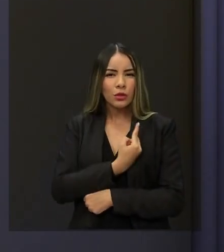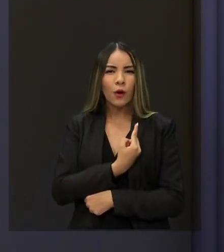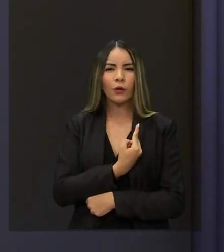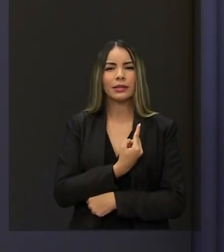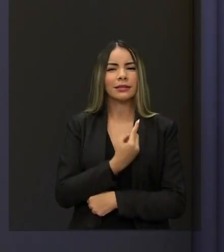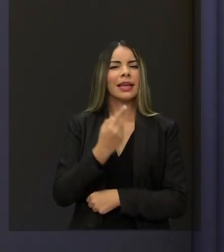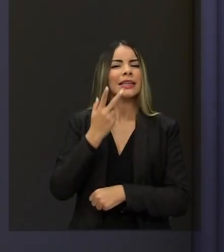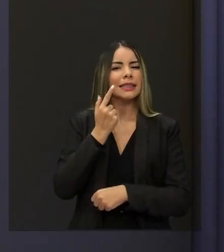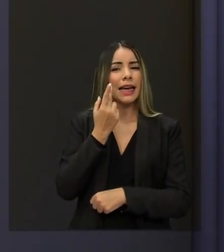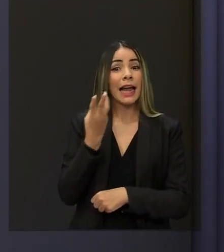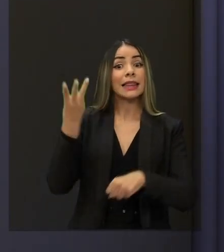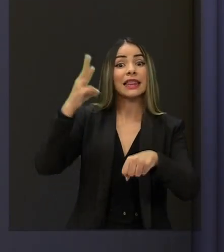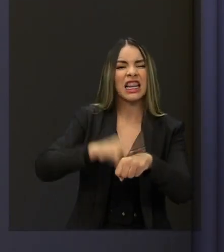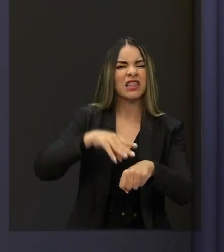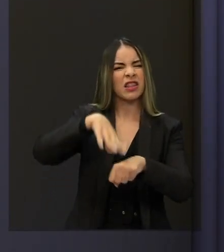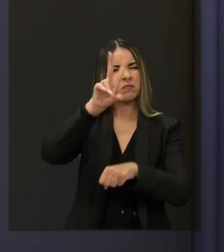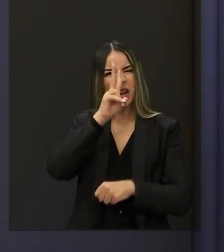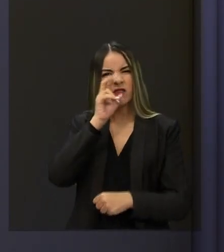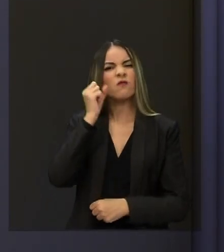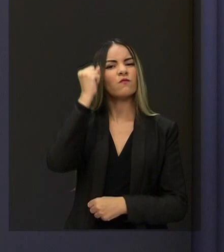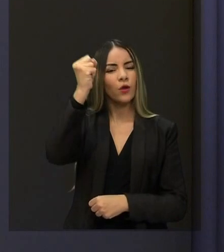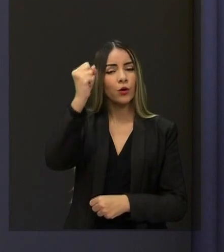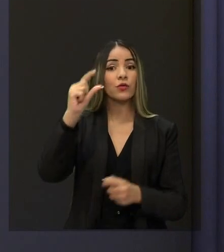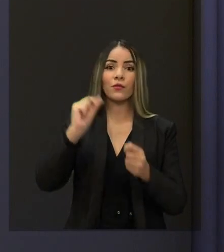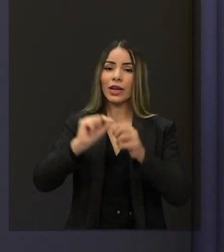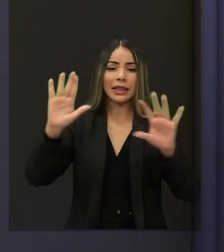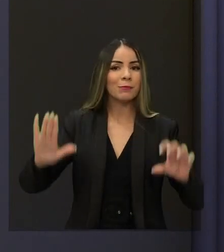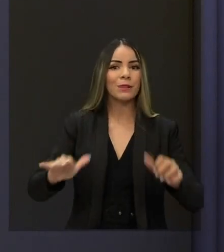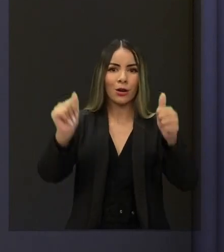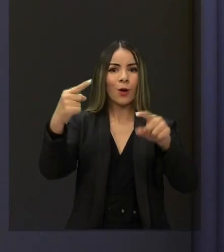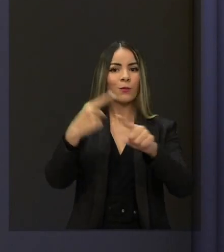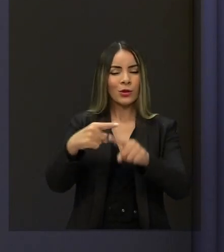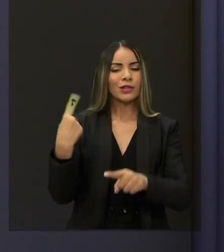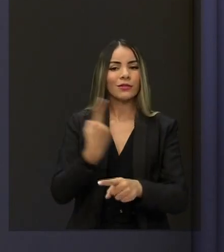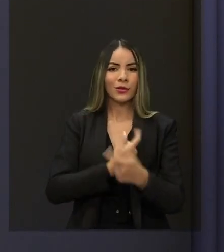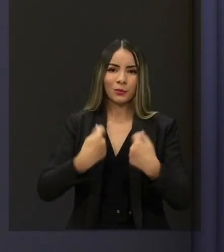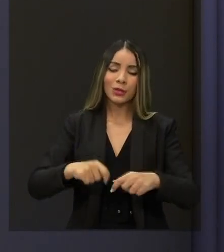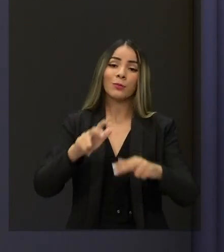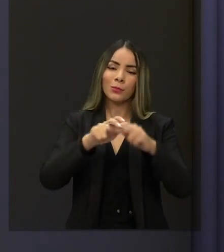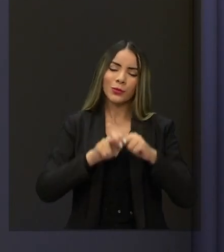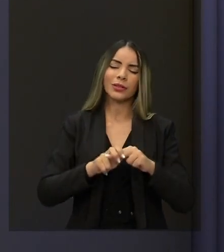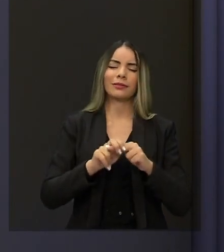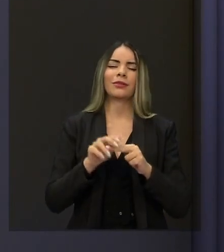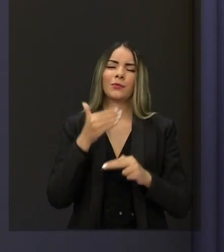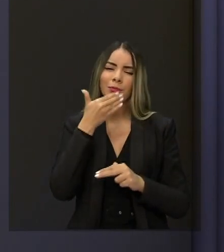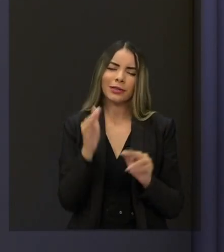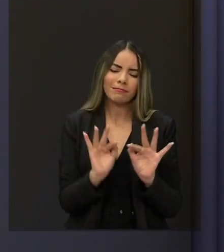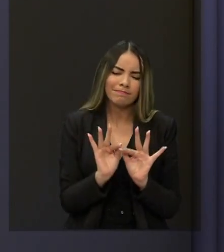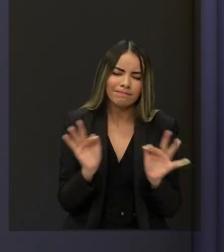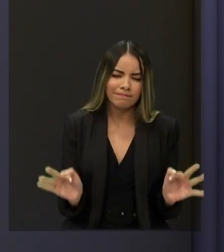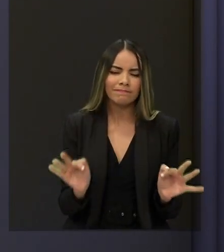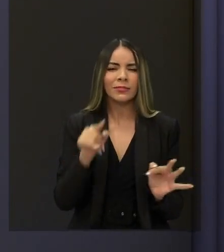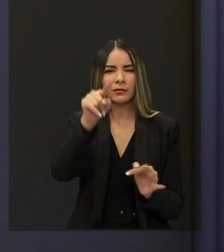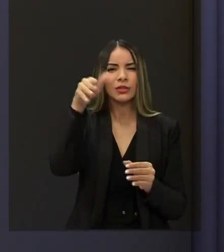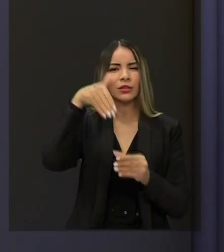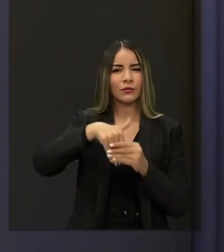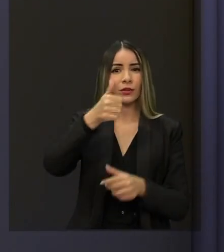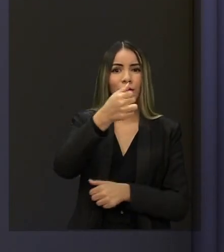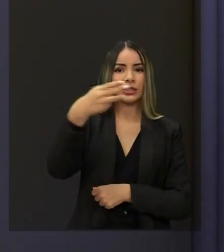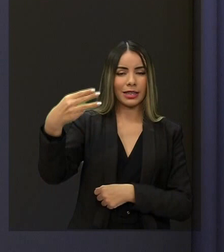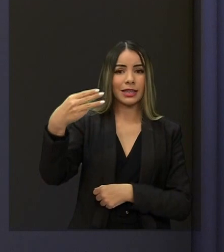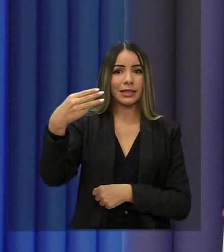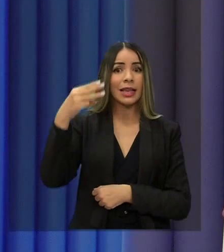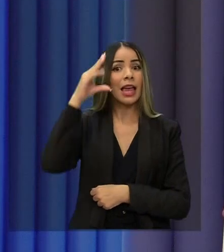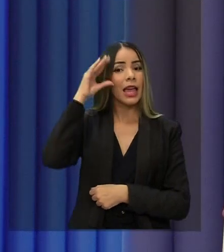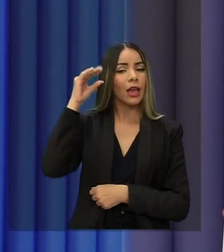forte para fazer ainda mais para quem mais precisa. Por isso, humildemente, eu lhe peço. Peço o seu voto. Vote 13. É Humano e